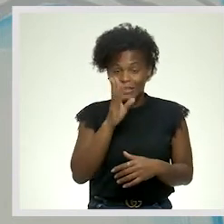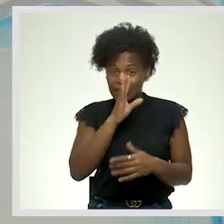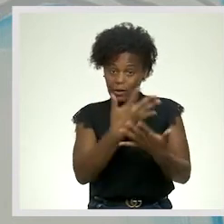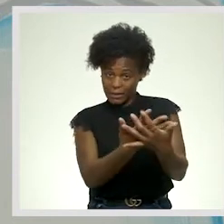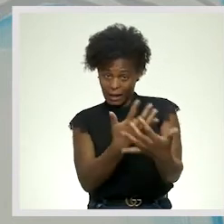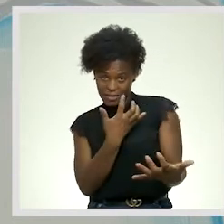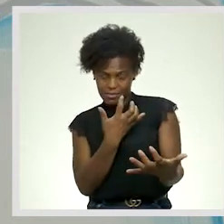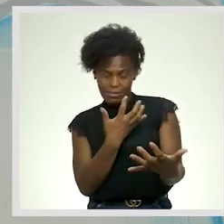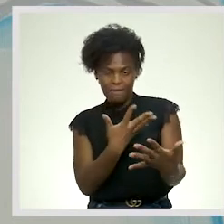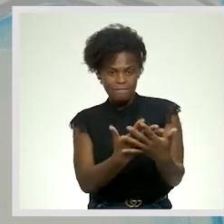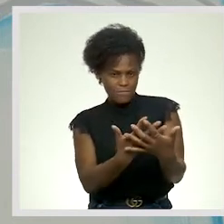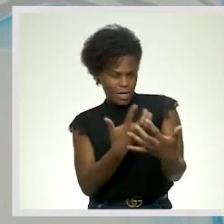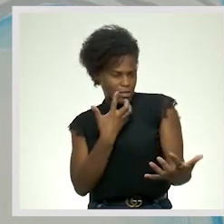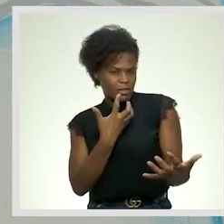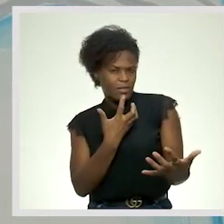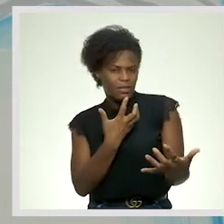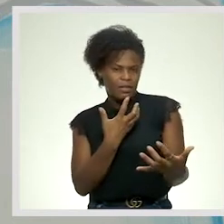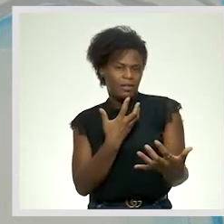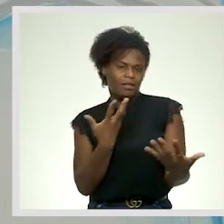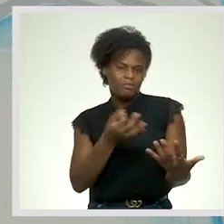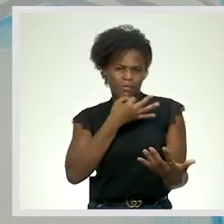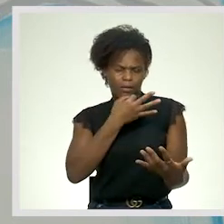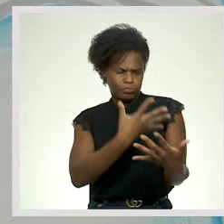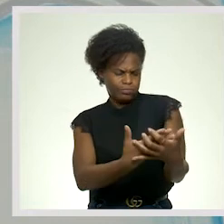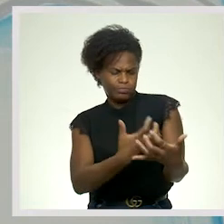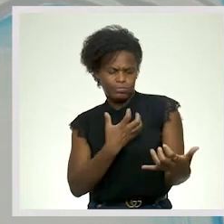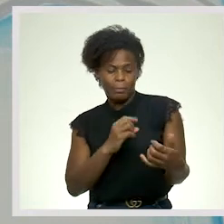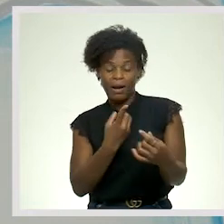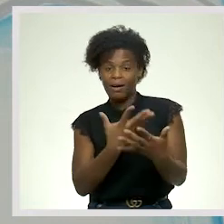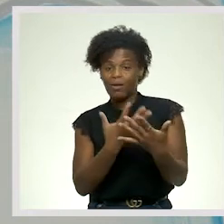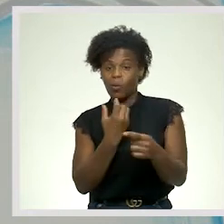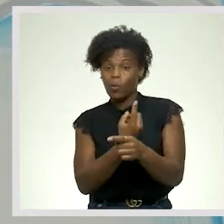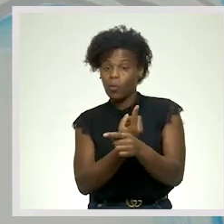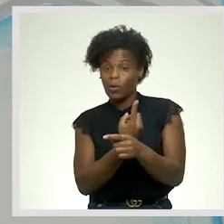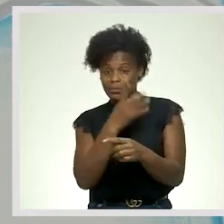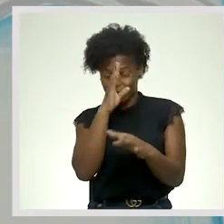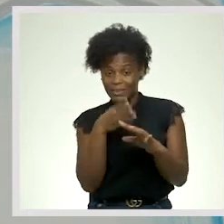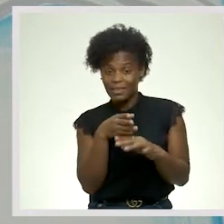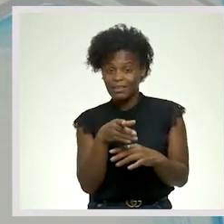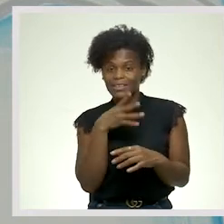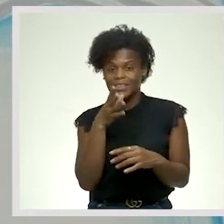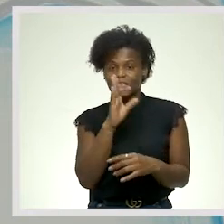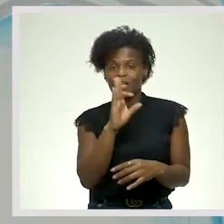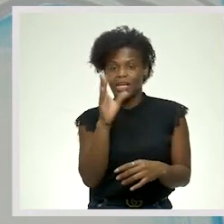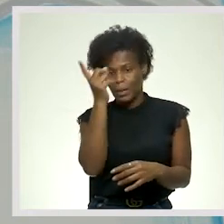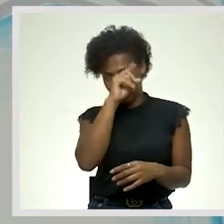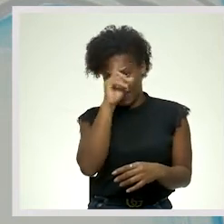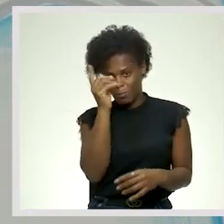Ou seja, quando se faz um exagero Para realçar um facto, Vai para a hipérbole.